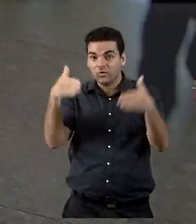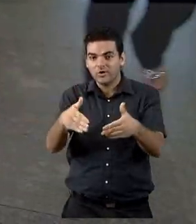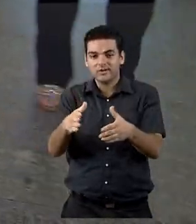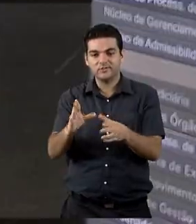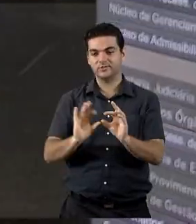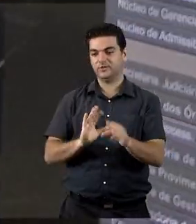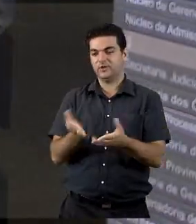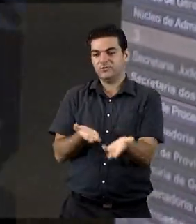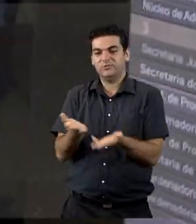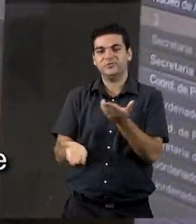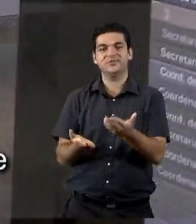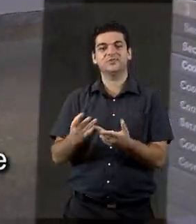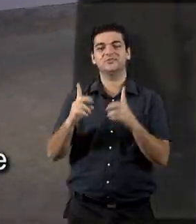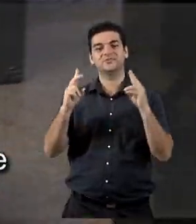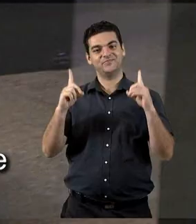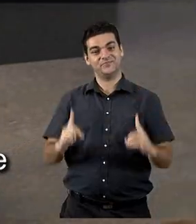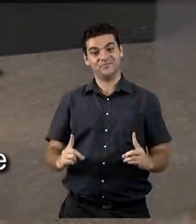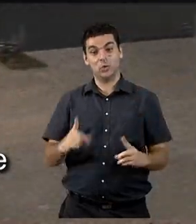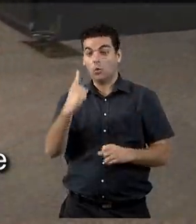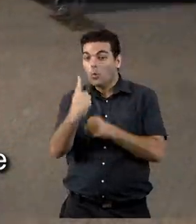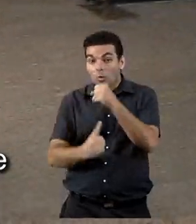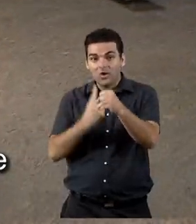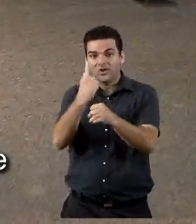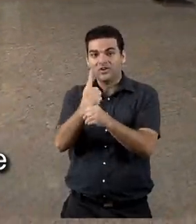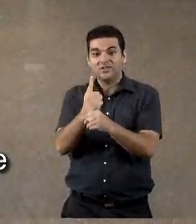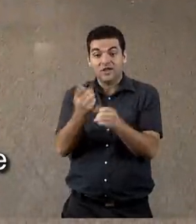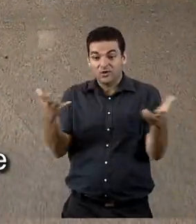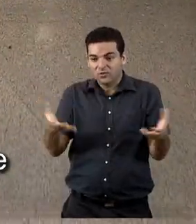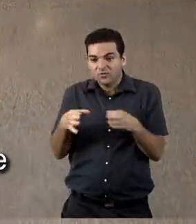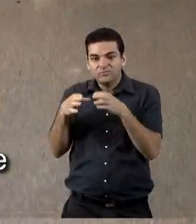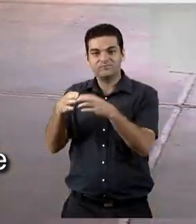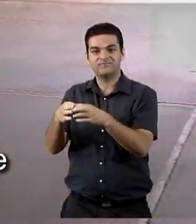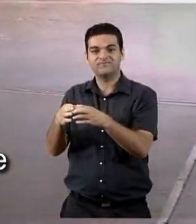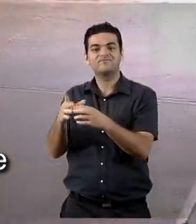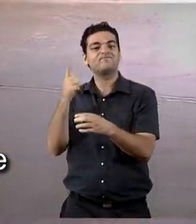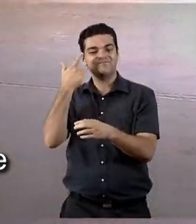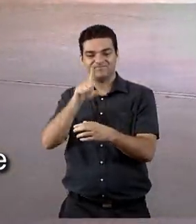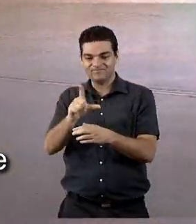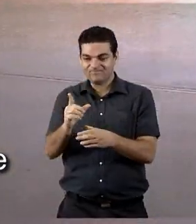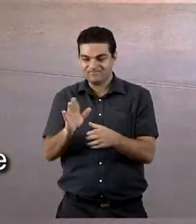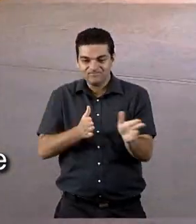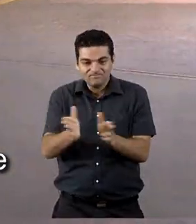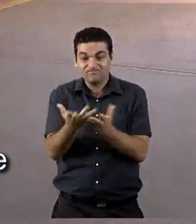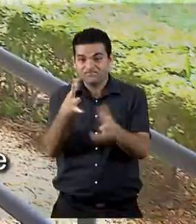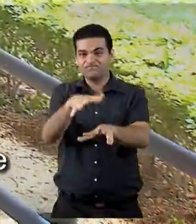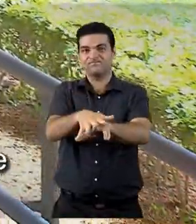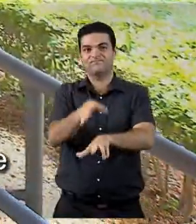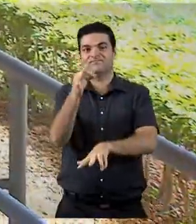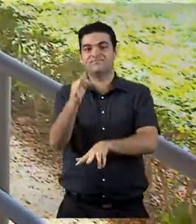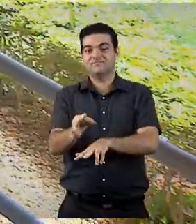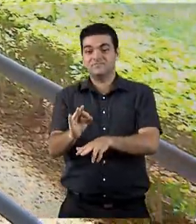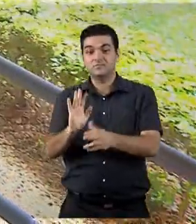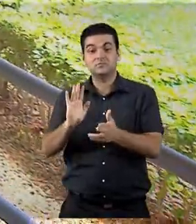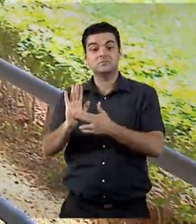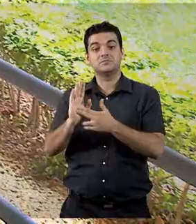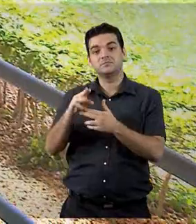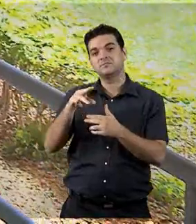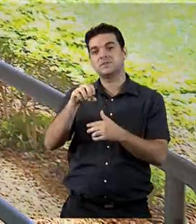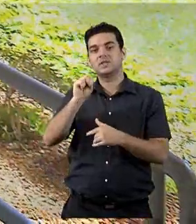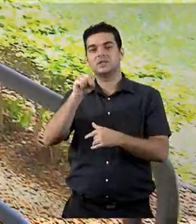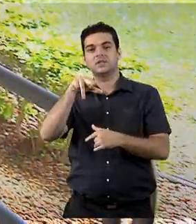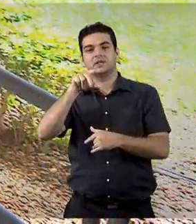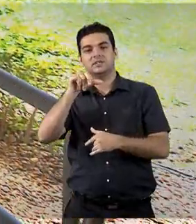unidade específica para tratar do tema. Em apenas um ano, a Comissão Multidisciplinar de Acessibilidade e Inclusão,